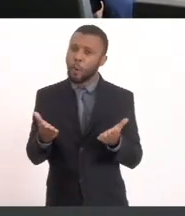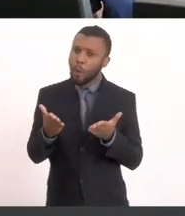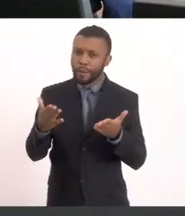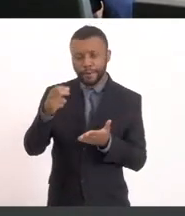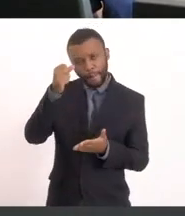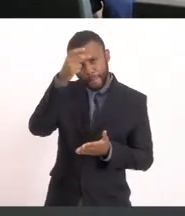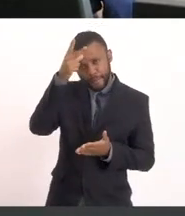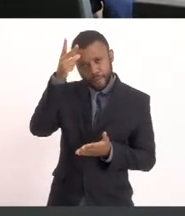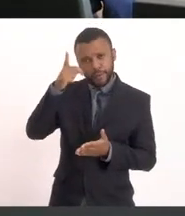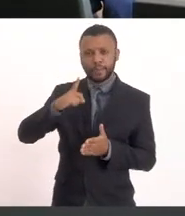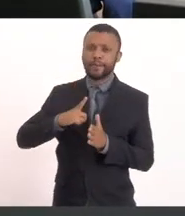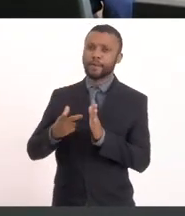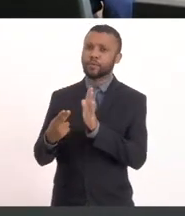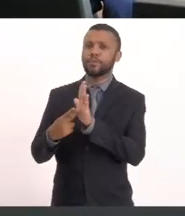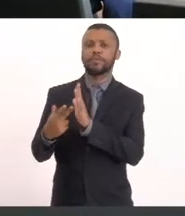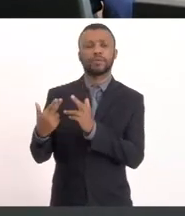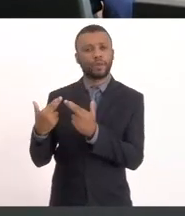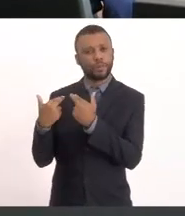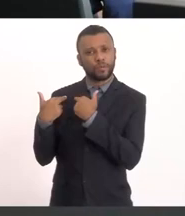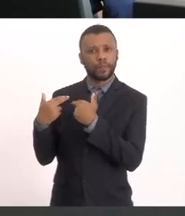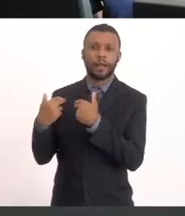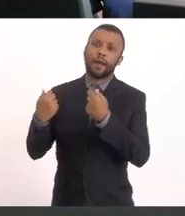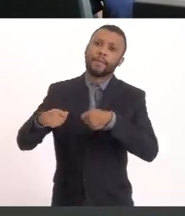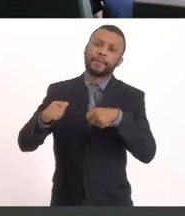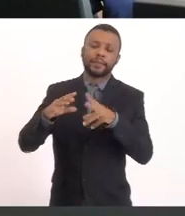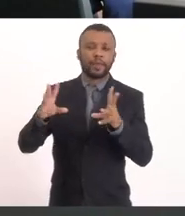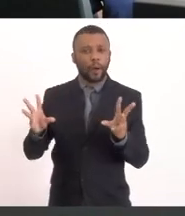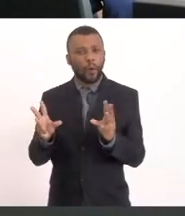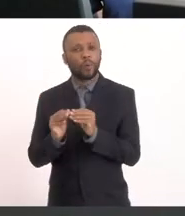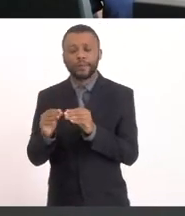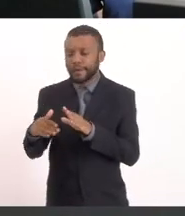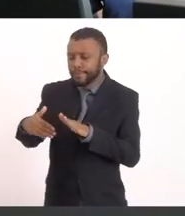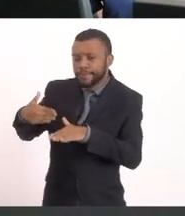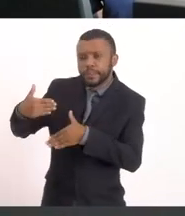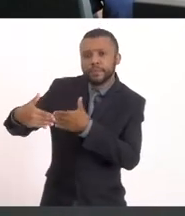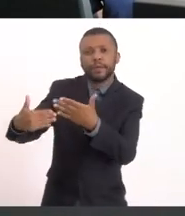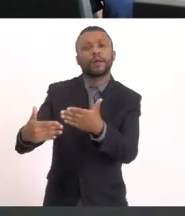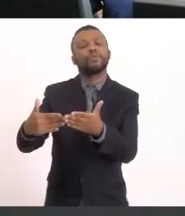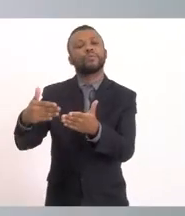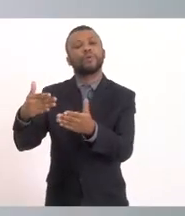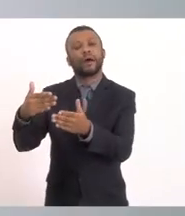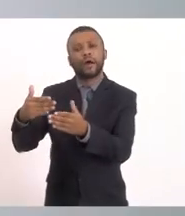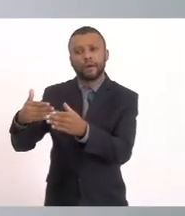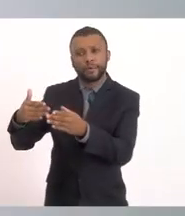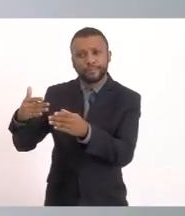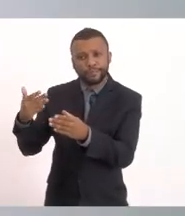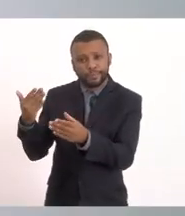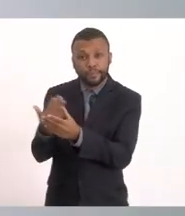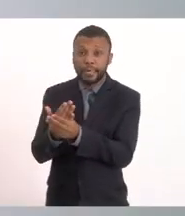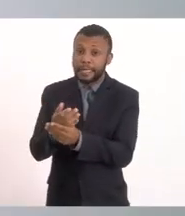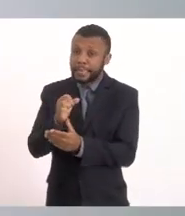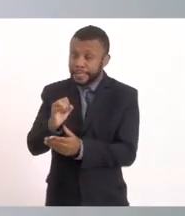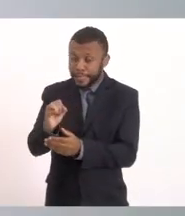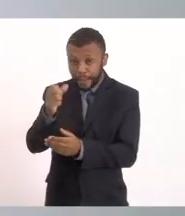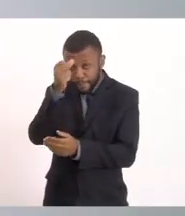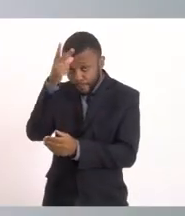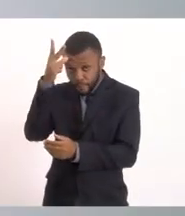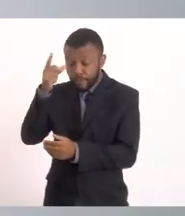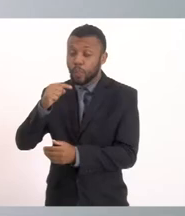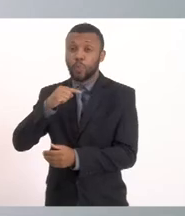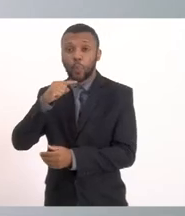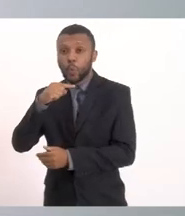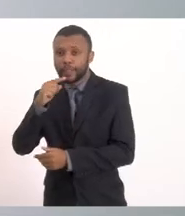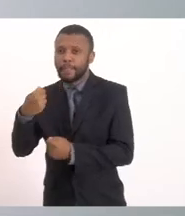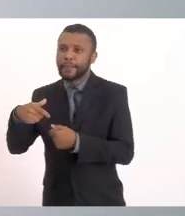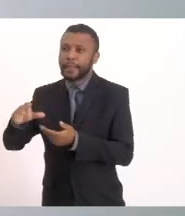Assumiu Essa responsabilidade E ela tem que Concluir E dar andamento A esse processo Se ela não tiver Capacidade Se não tiver Dinheiro E